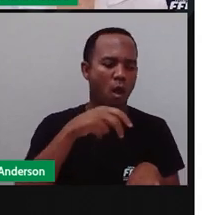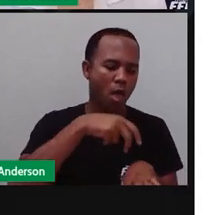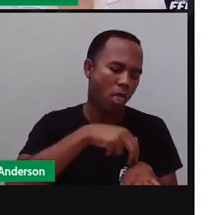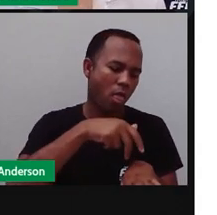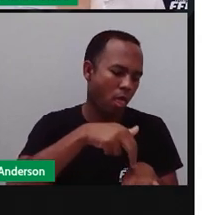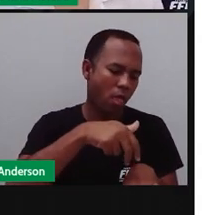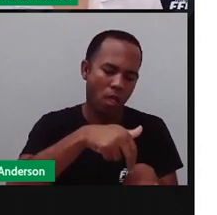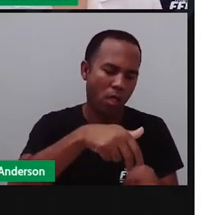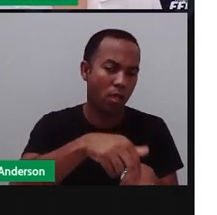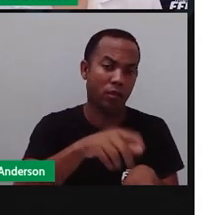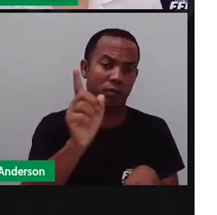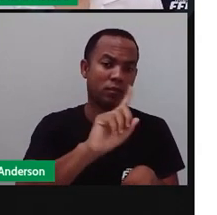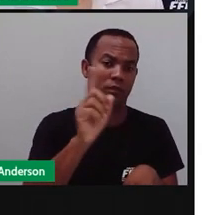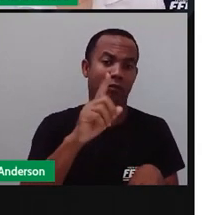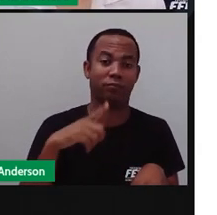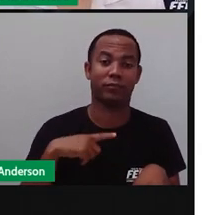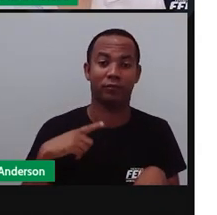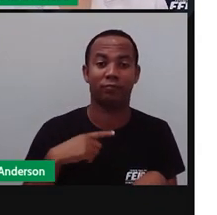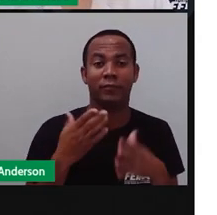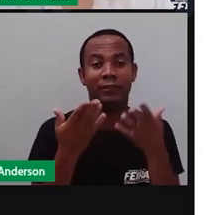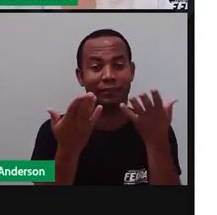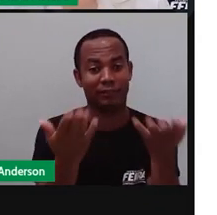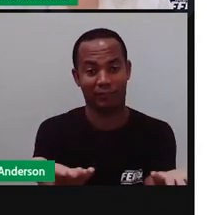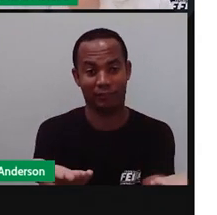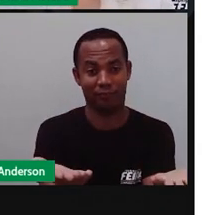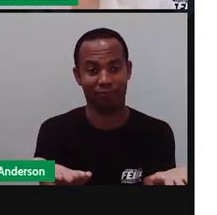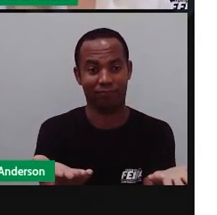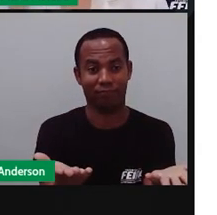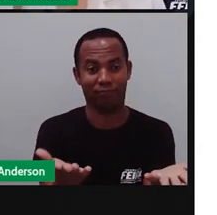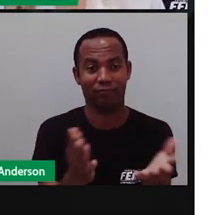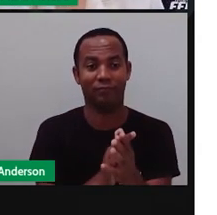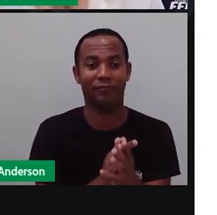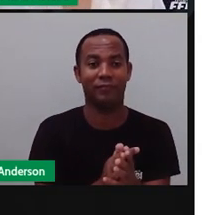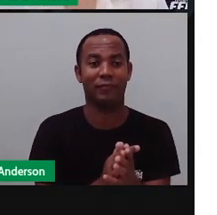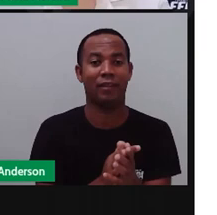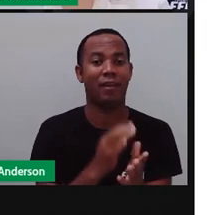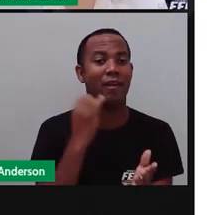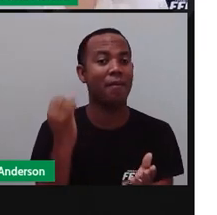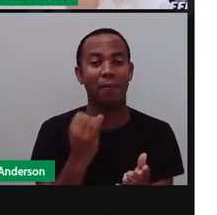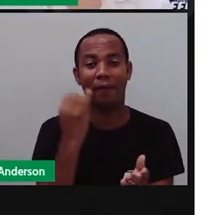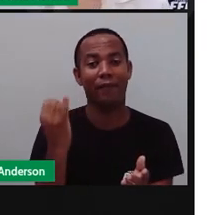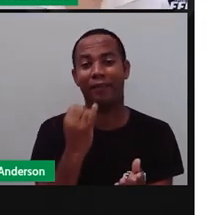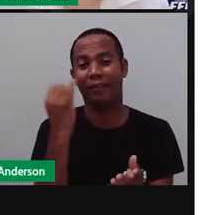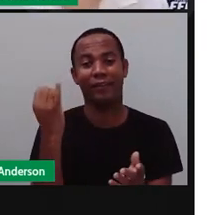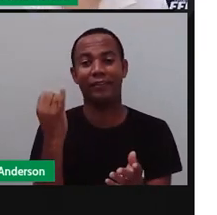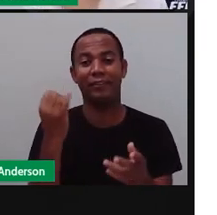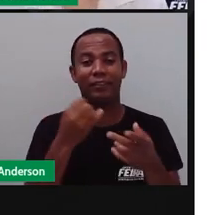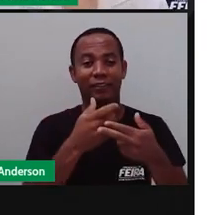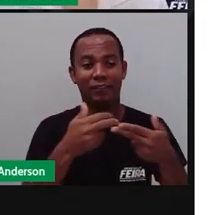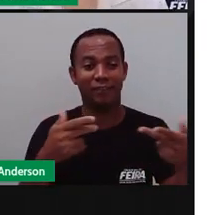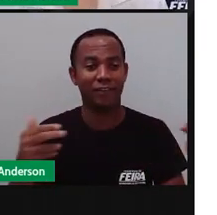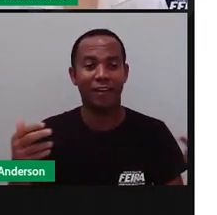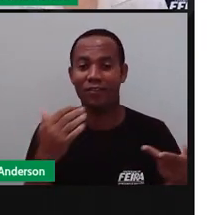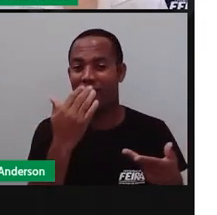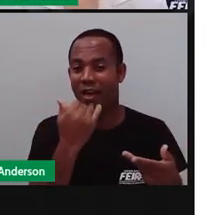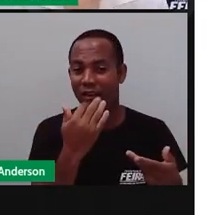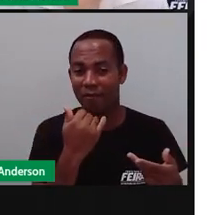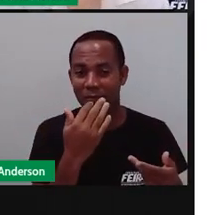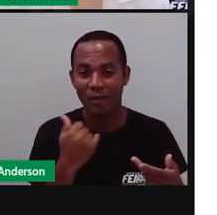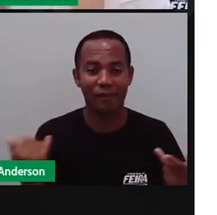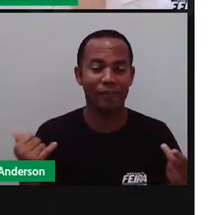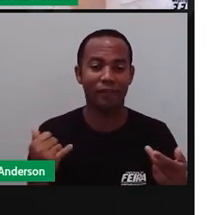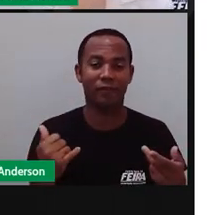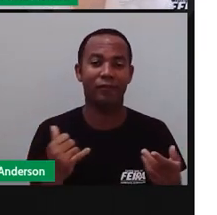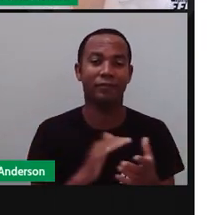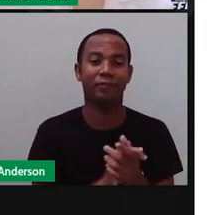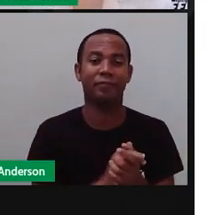Existem outras coisas para que o solo serve. Bom, o solo, ele é essencial para a plantação de vários alimentos, inclusive, né,